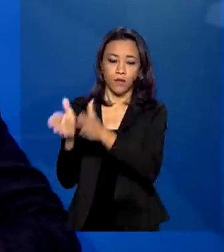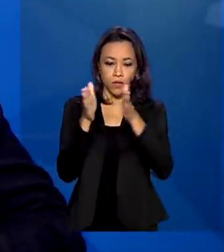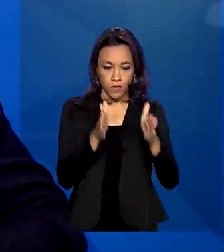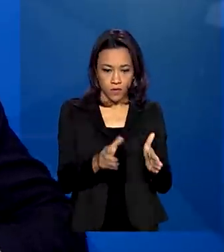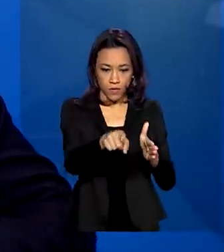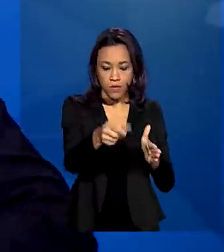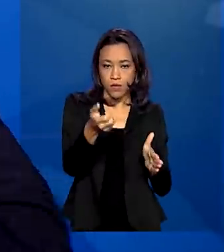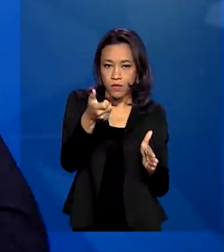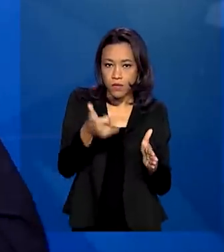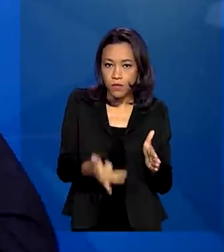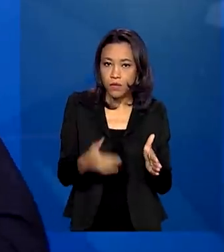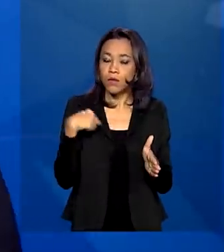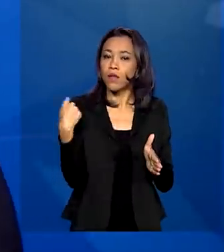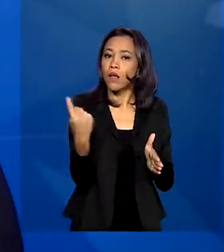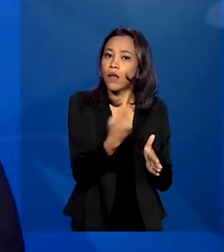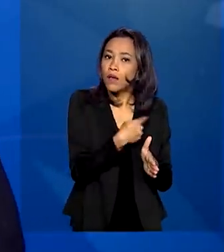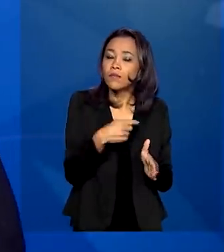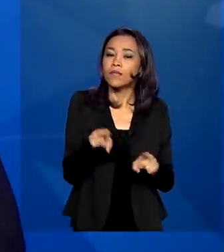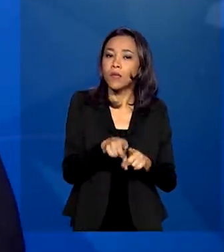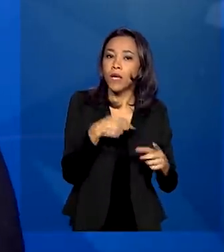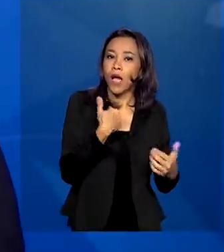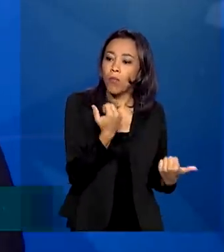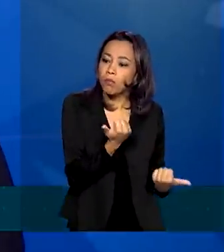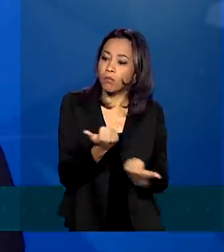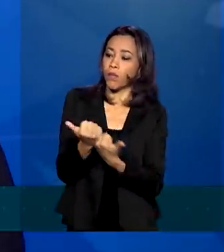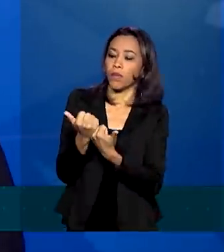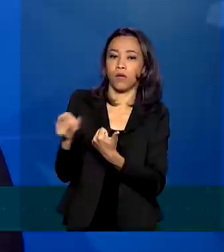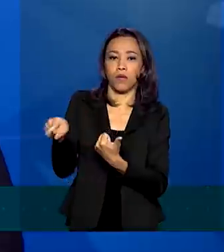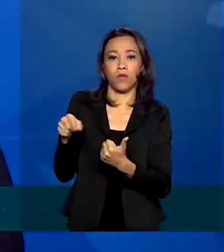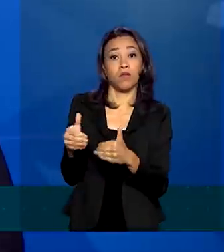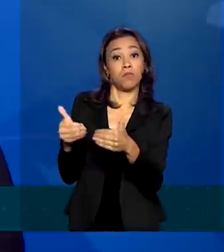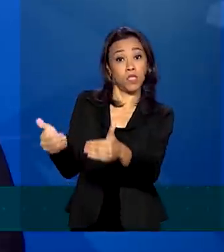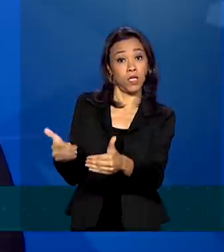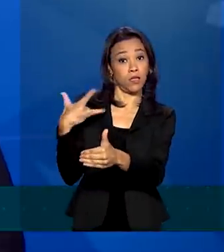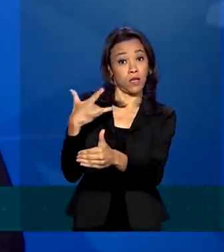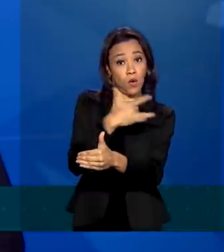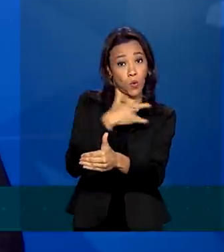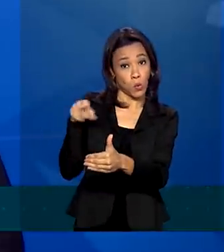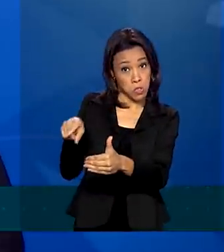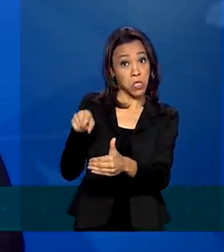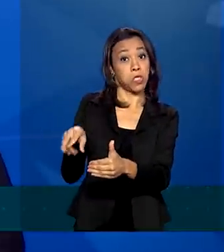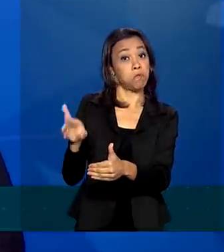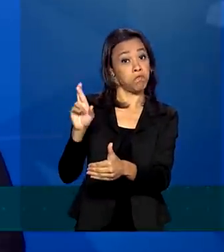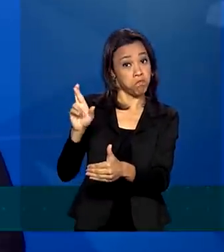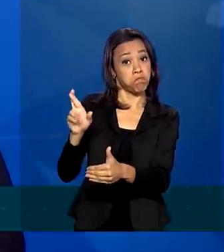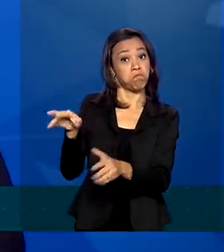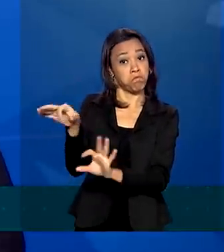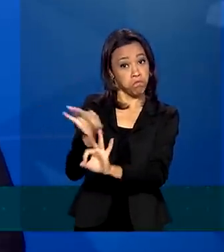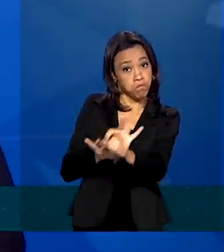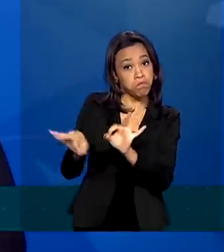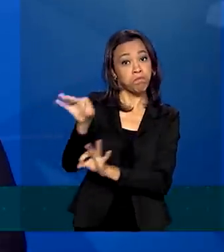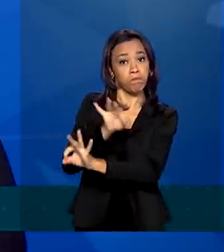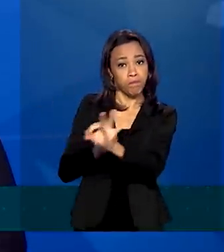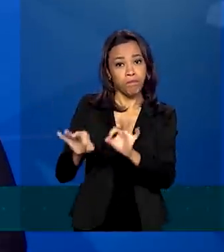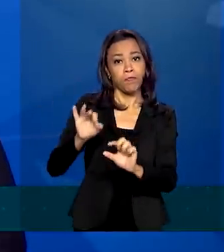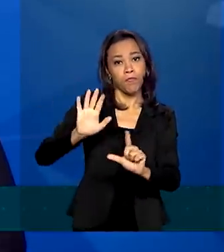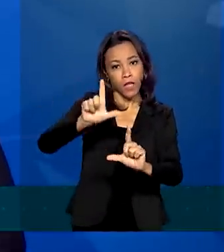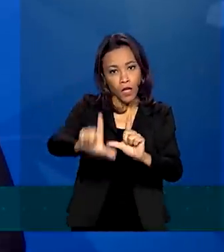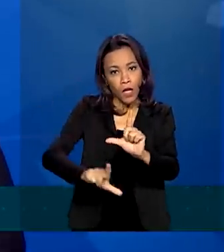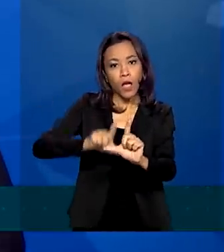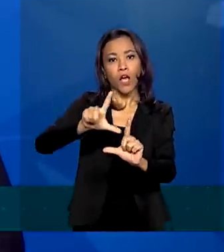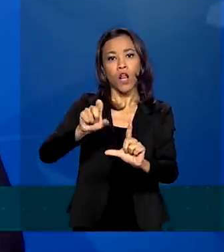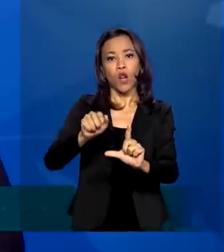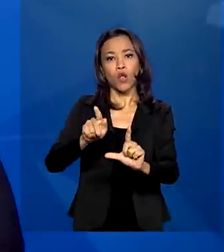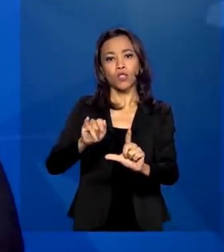gente também está entrando aí no apoio ao Ministério da Saúde, que está conduzindo essa operação logística para que a gente possa